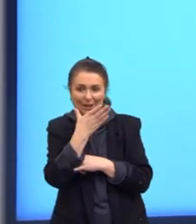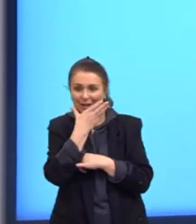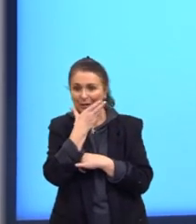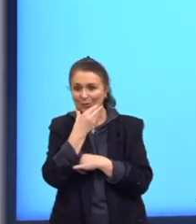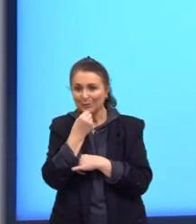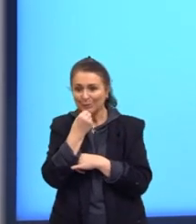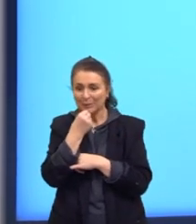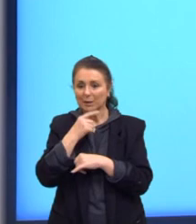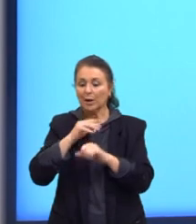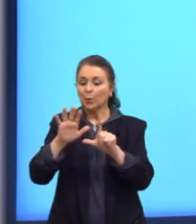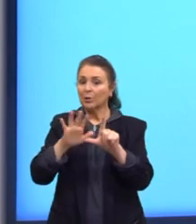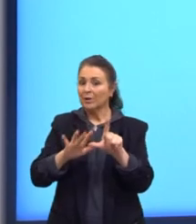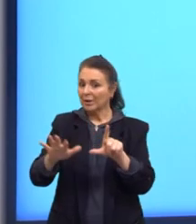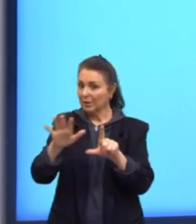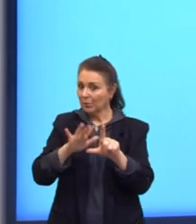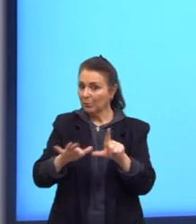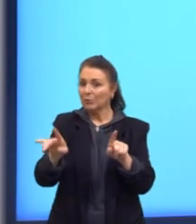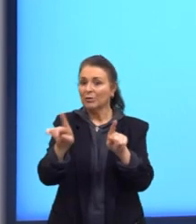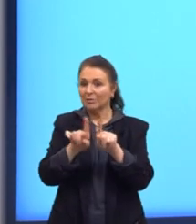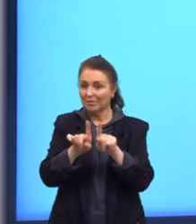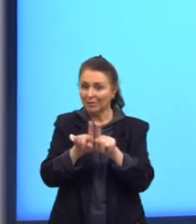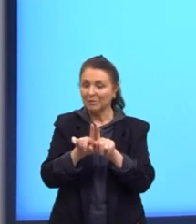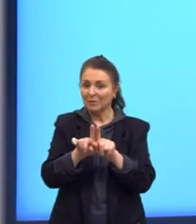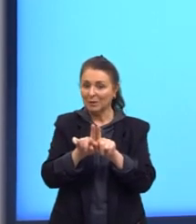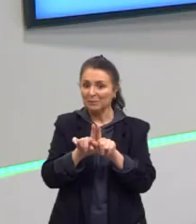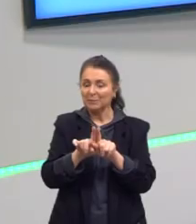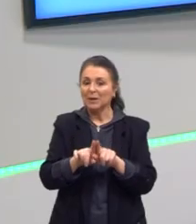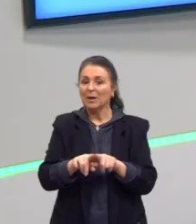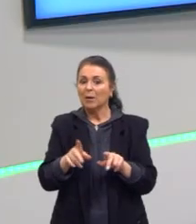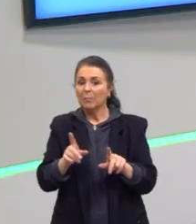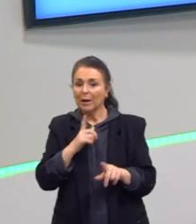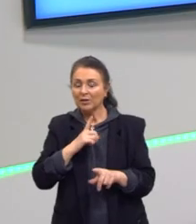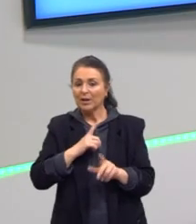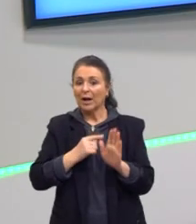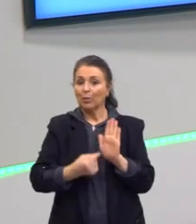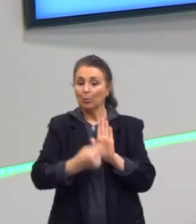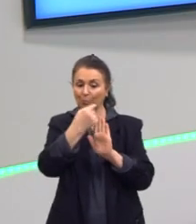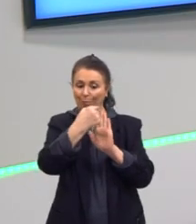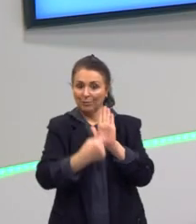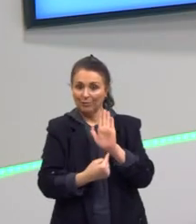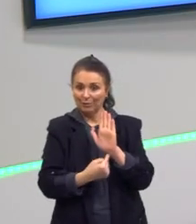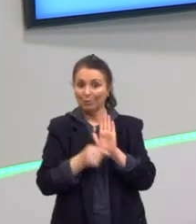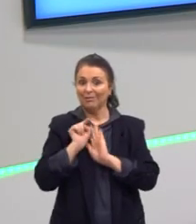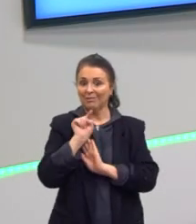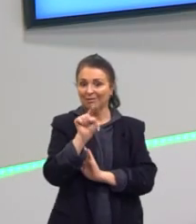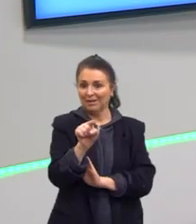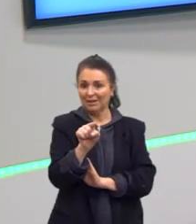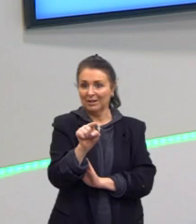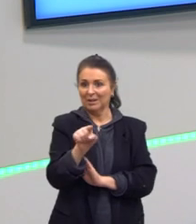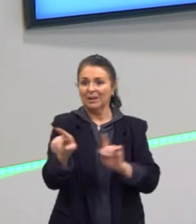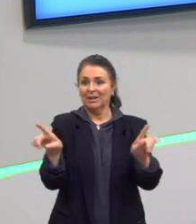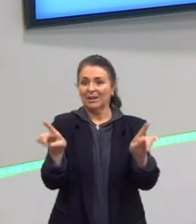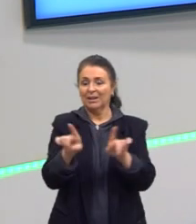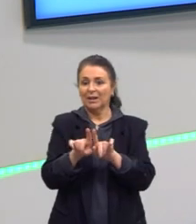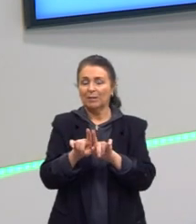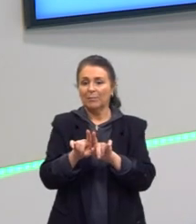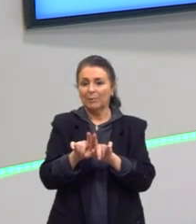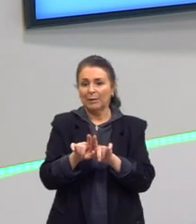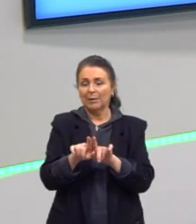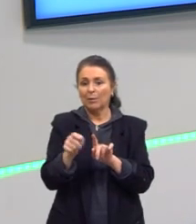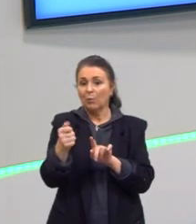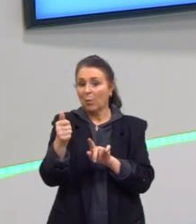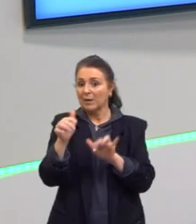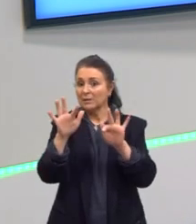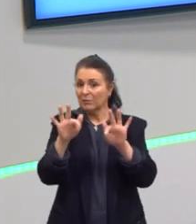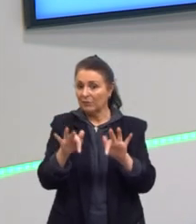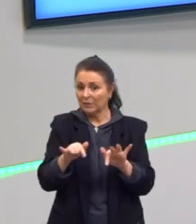o QR Code também para chegar no perfil dele. A nossa penúltima indicação